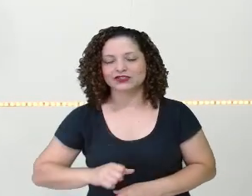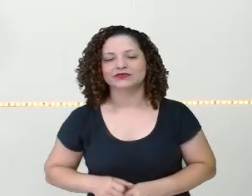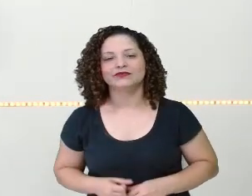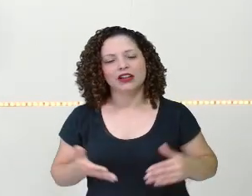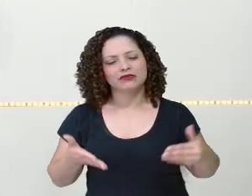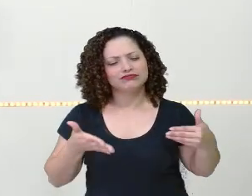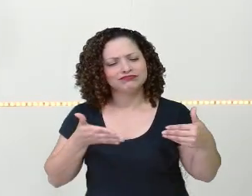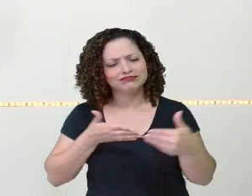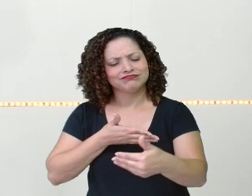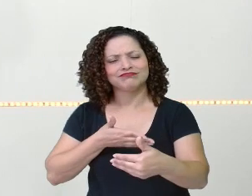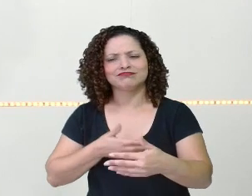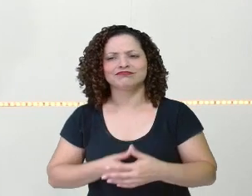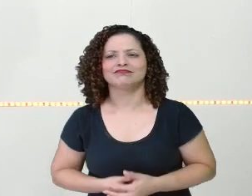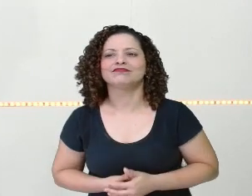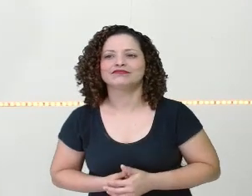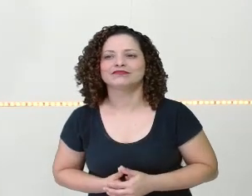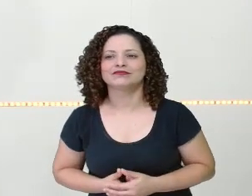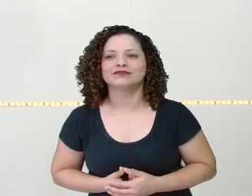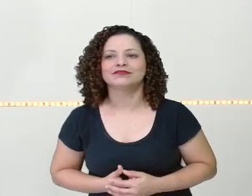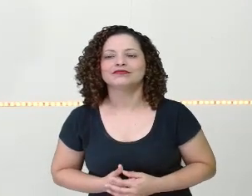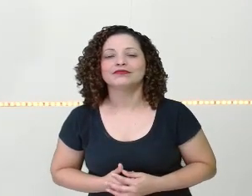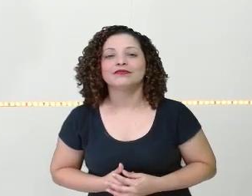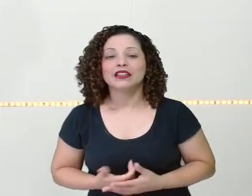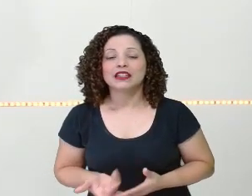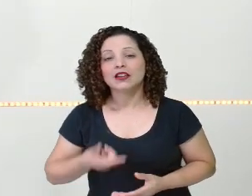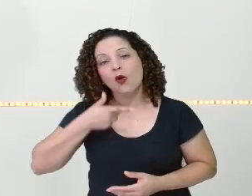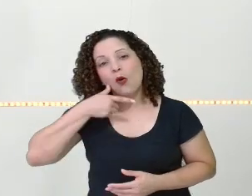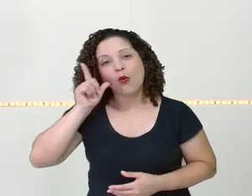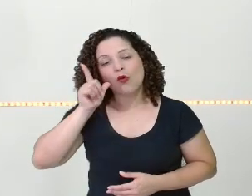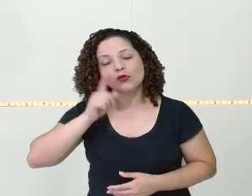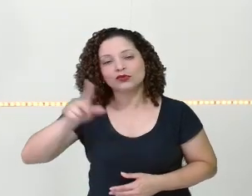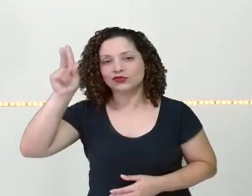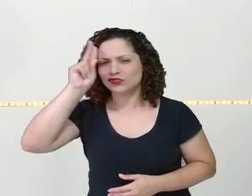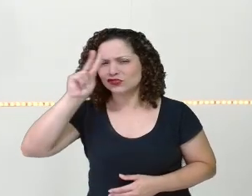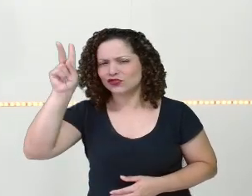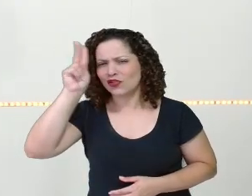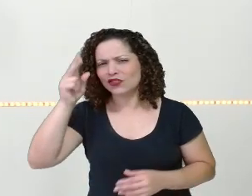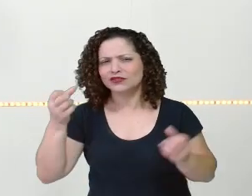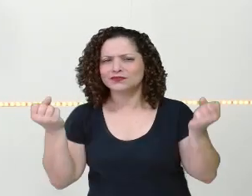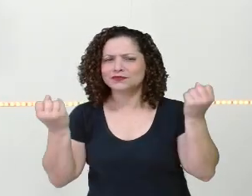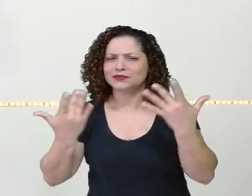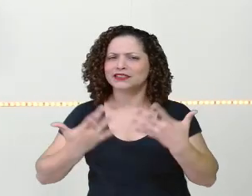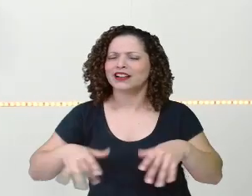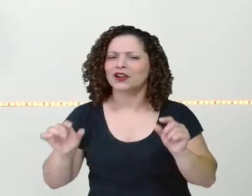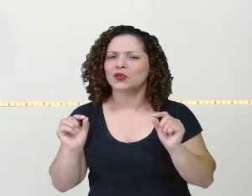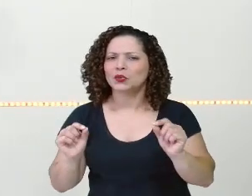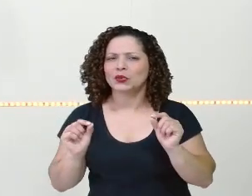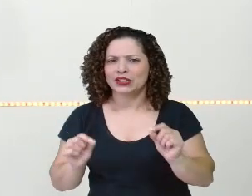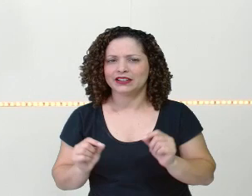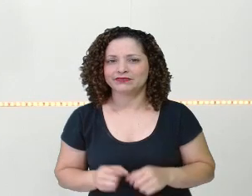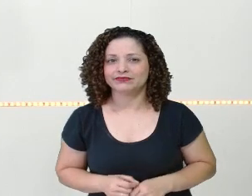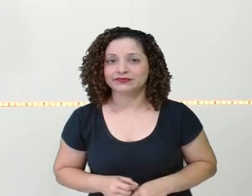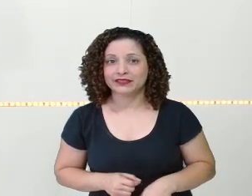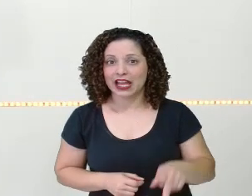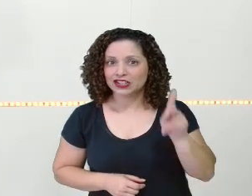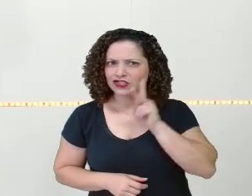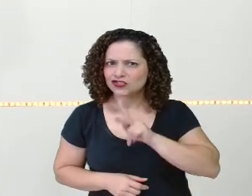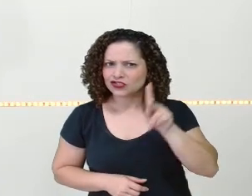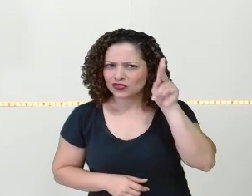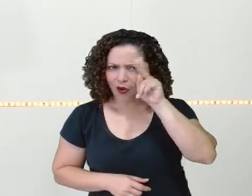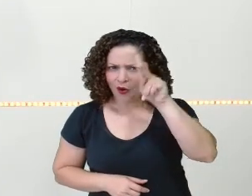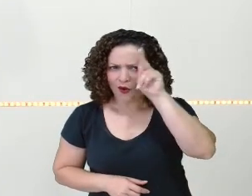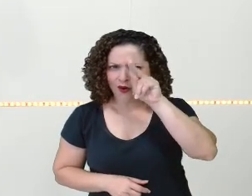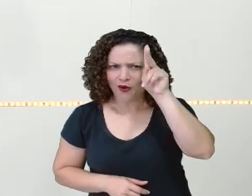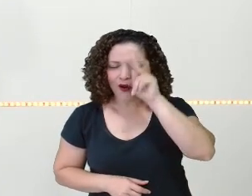Lembram que ontem, na história de ontem, a gente falou sobre a Chapeuzinho Vermelho. Começou